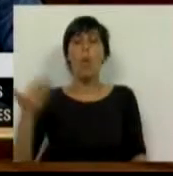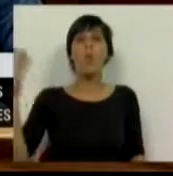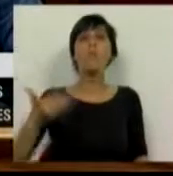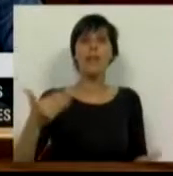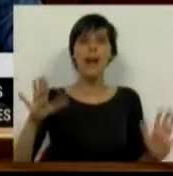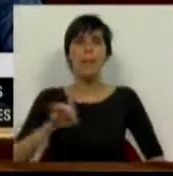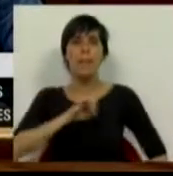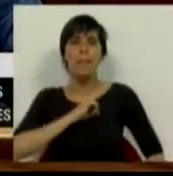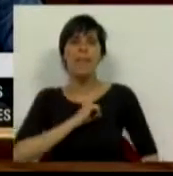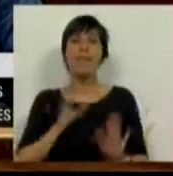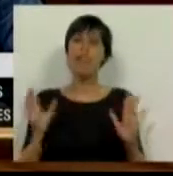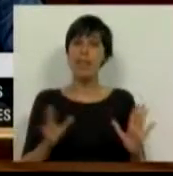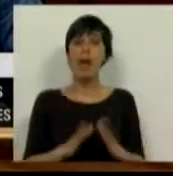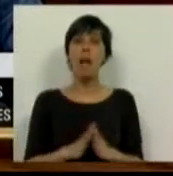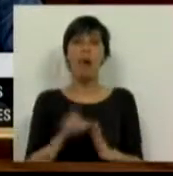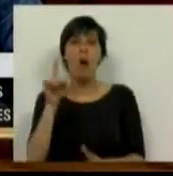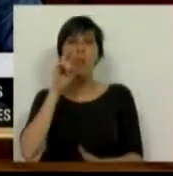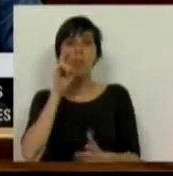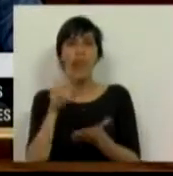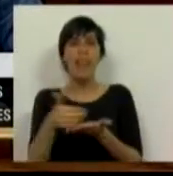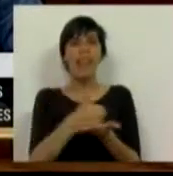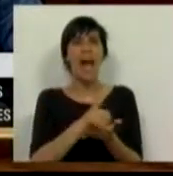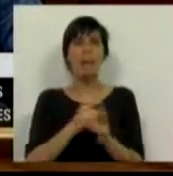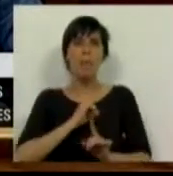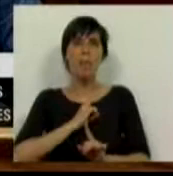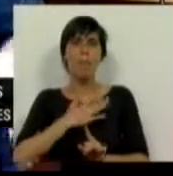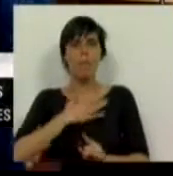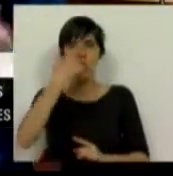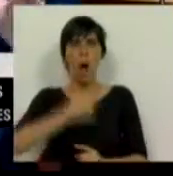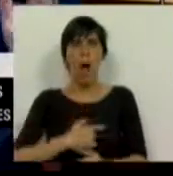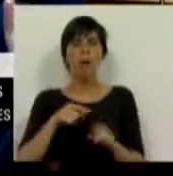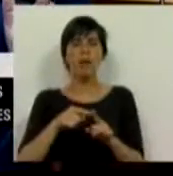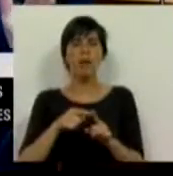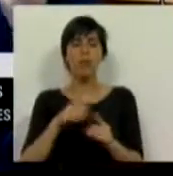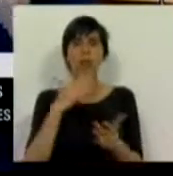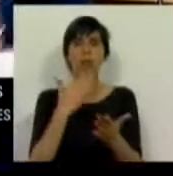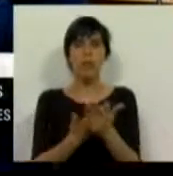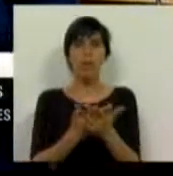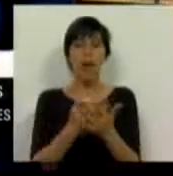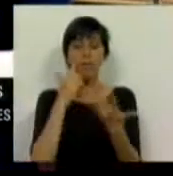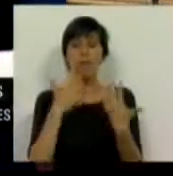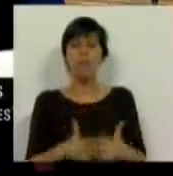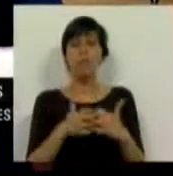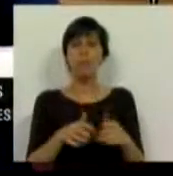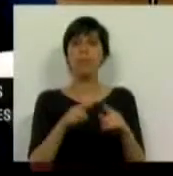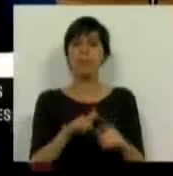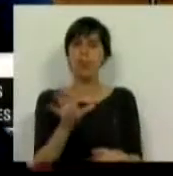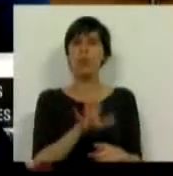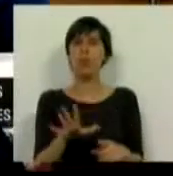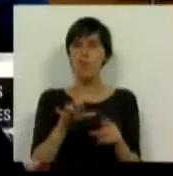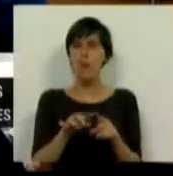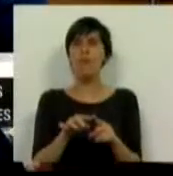direito à privacidade e à proteção dos dados pessoais colocado em causa de uma